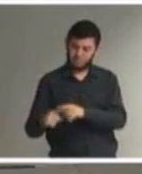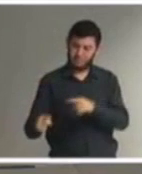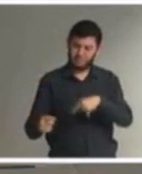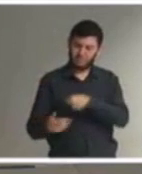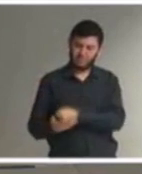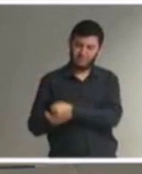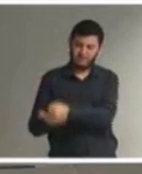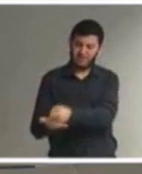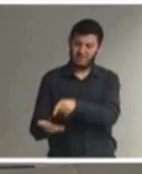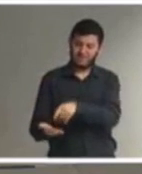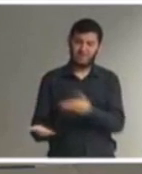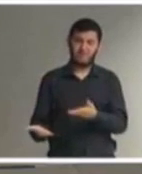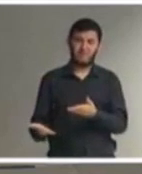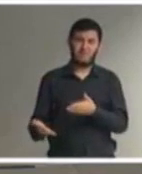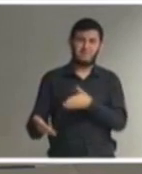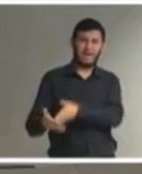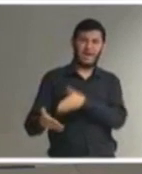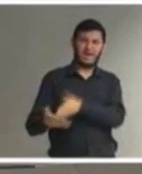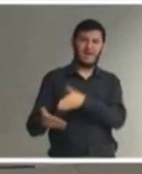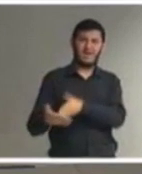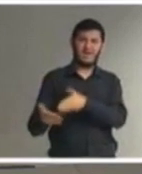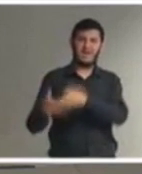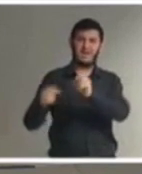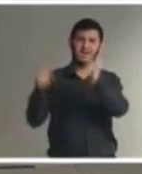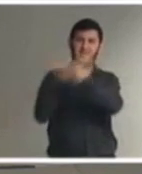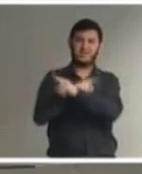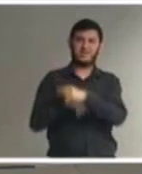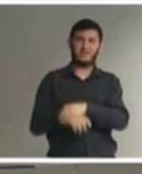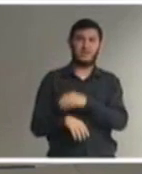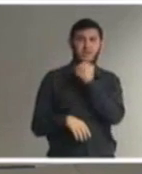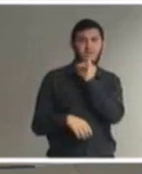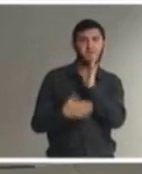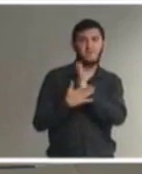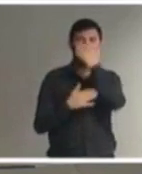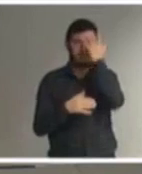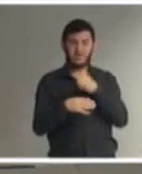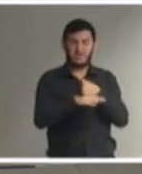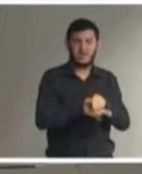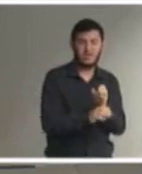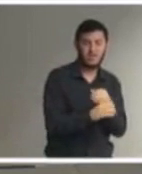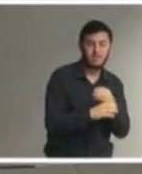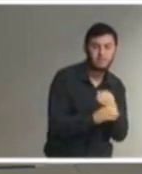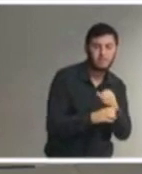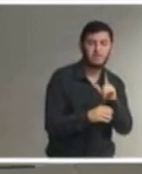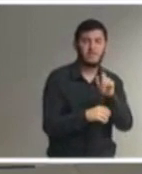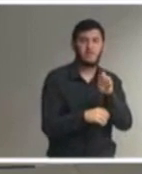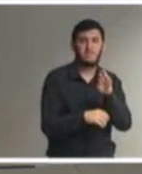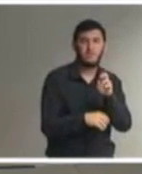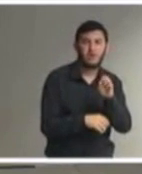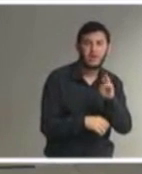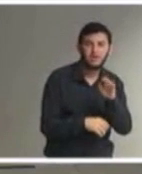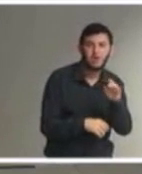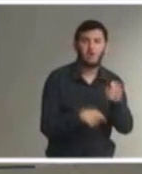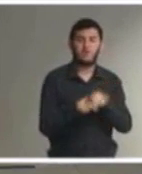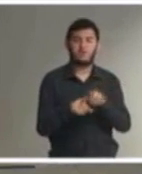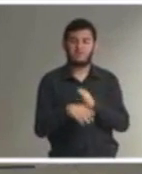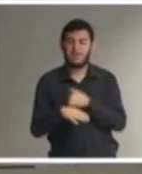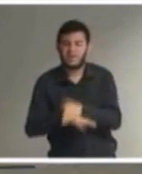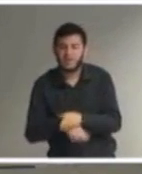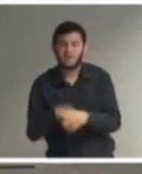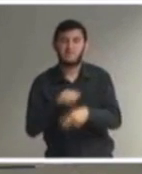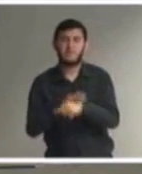de forma inacessível onde só alguns possam chegar ao laboratório só alguns possam chegar à aula de judô só alguns possam chegar